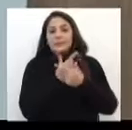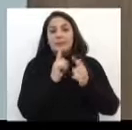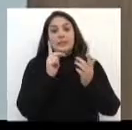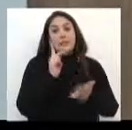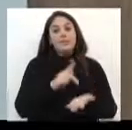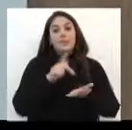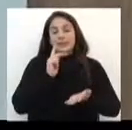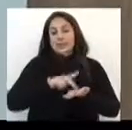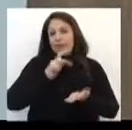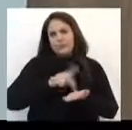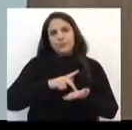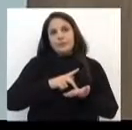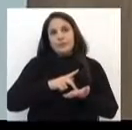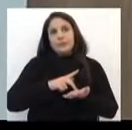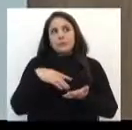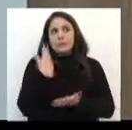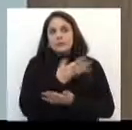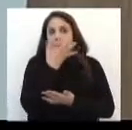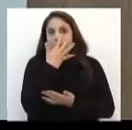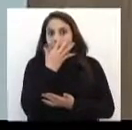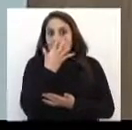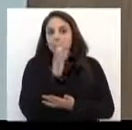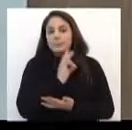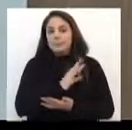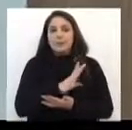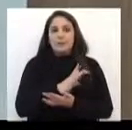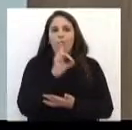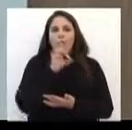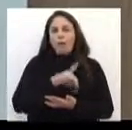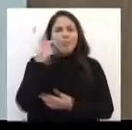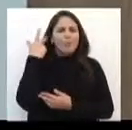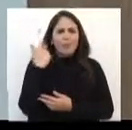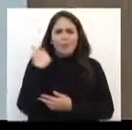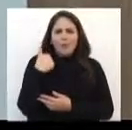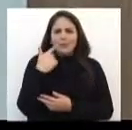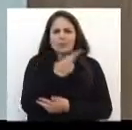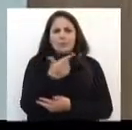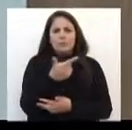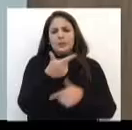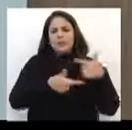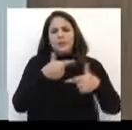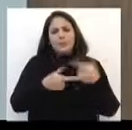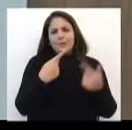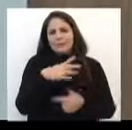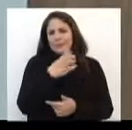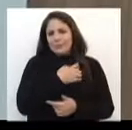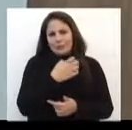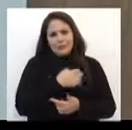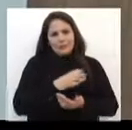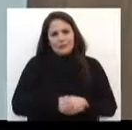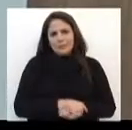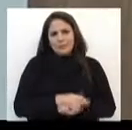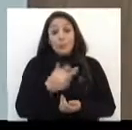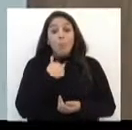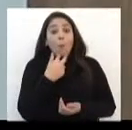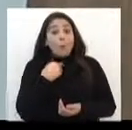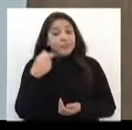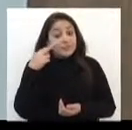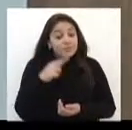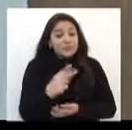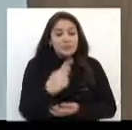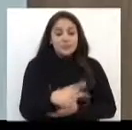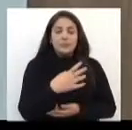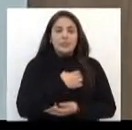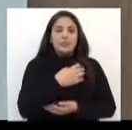verdade, é assustador, assim, porque isso está muito naturalizado. E não tem que ser visto desse jeito, né? Na verdade, tem que ter